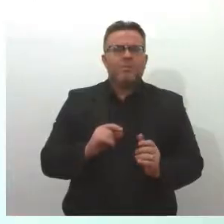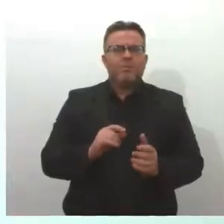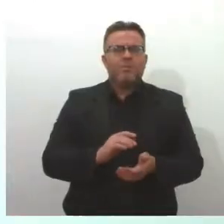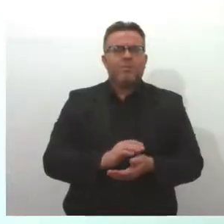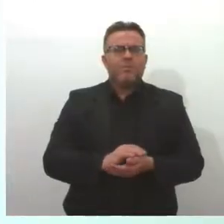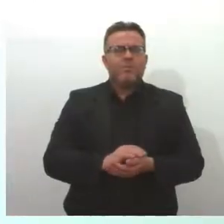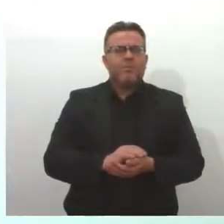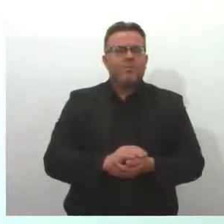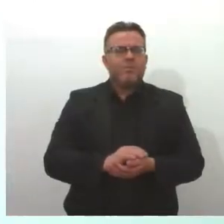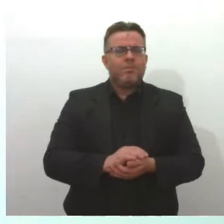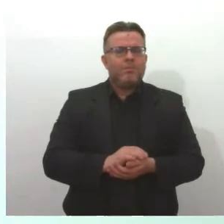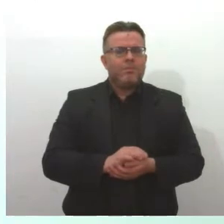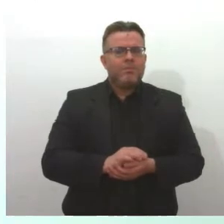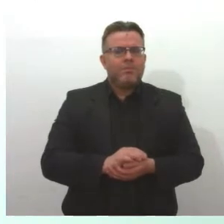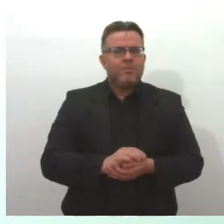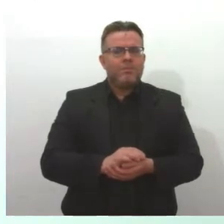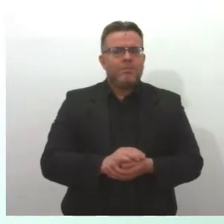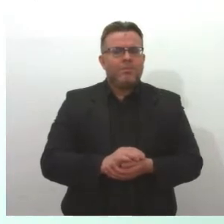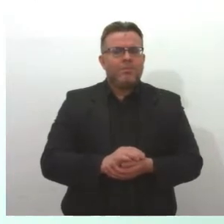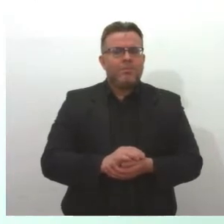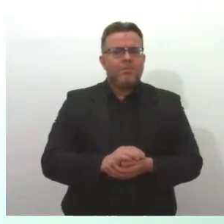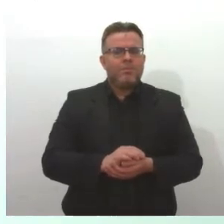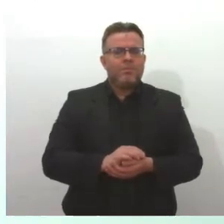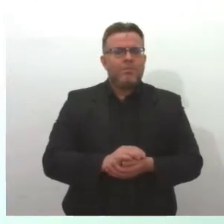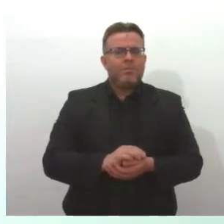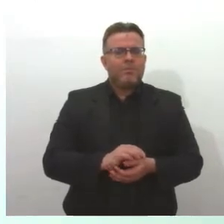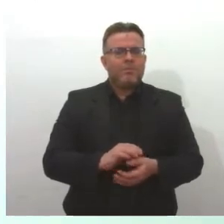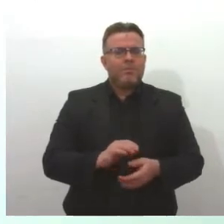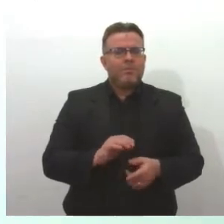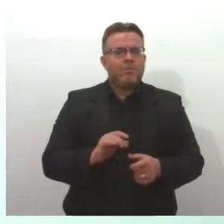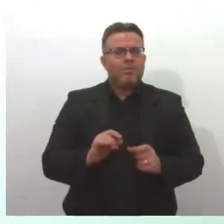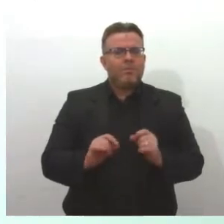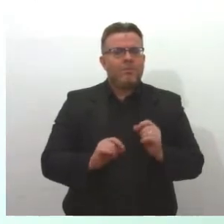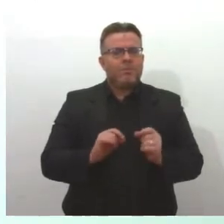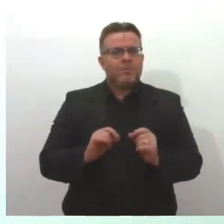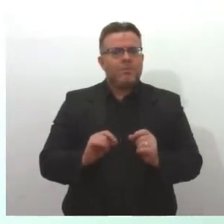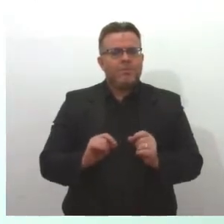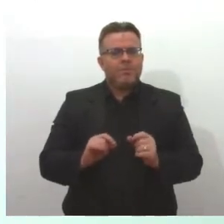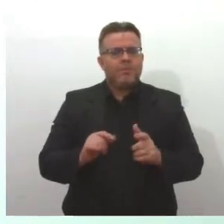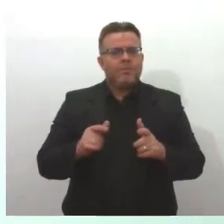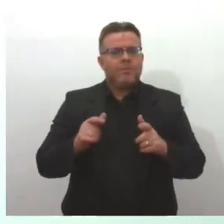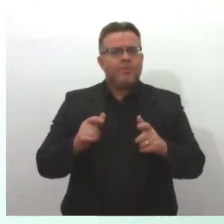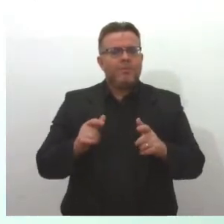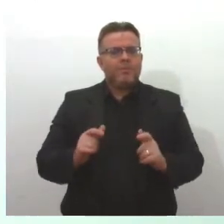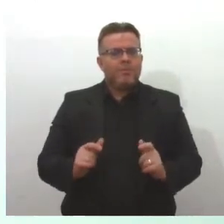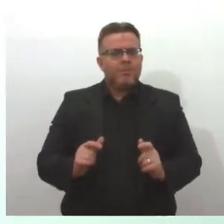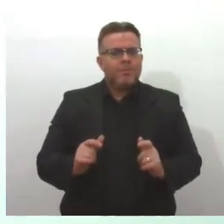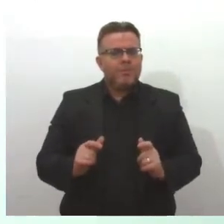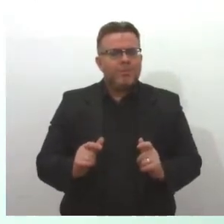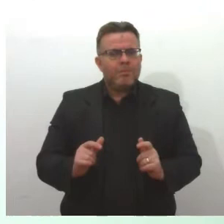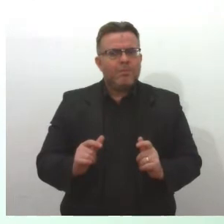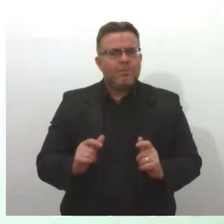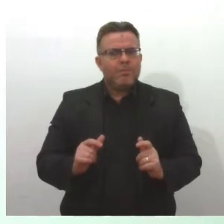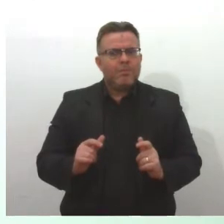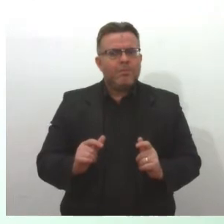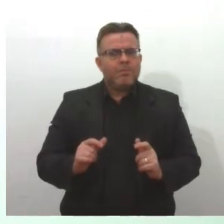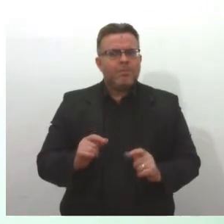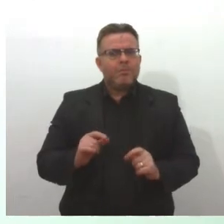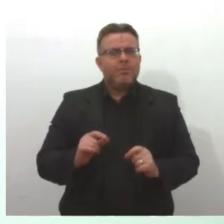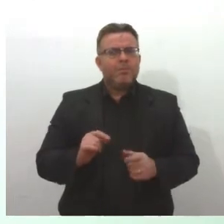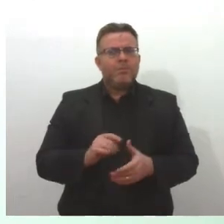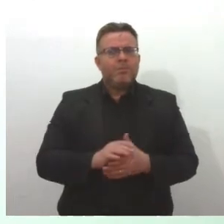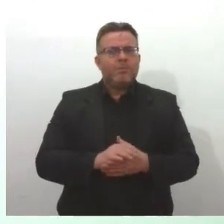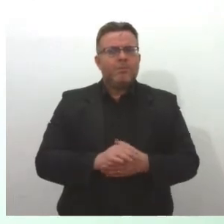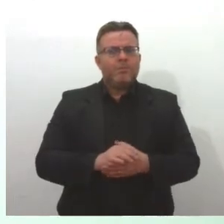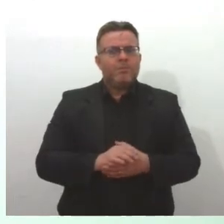tenham sido fechados, mas a sede continua atendendo a população, dentro da nossa limitação de